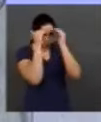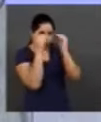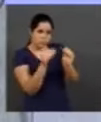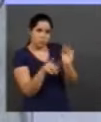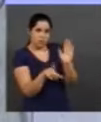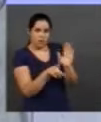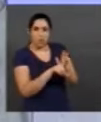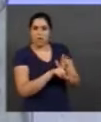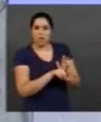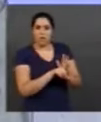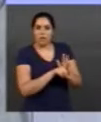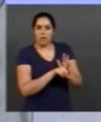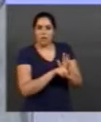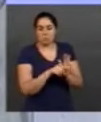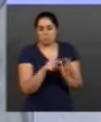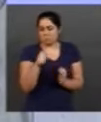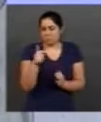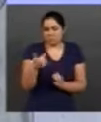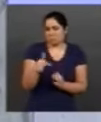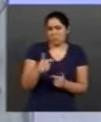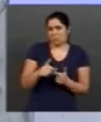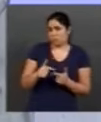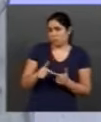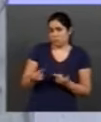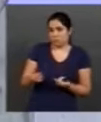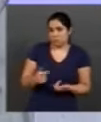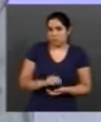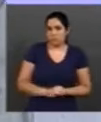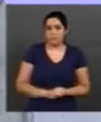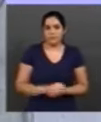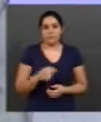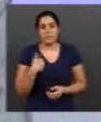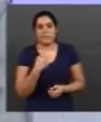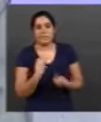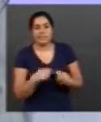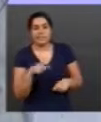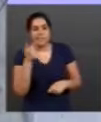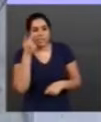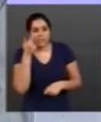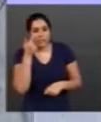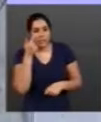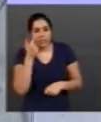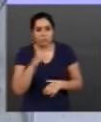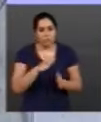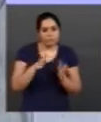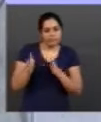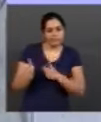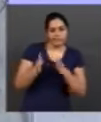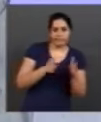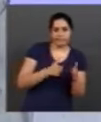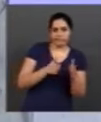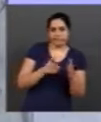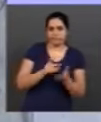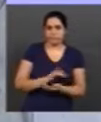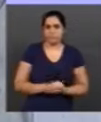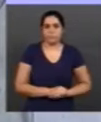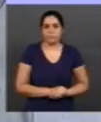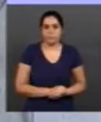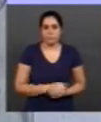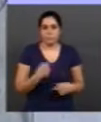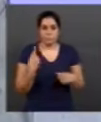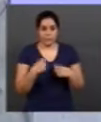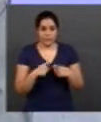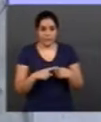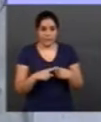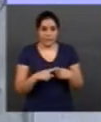seria um grande problema. A questão é que, também, a gente tem que considerar pelos dois lados, certo? Porque a